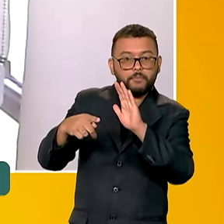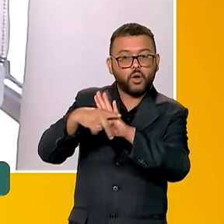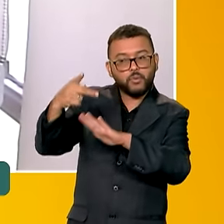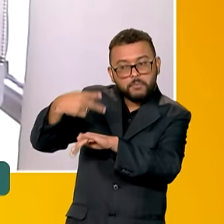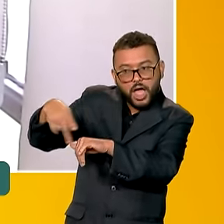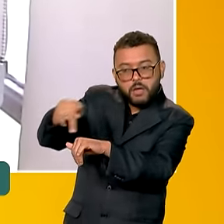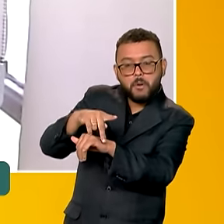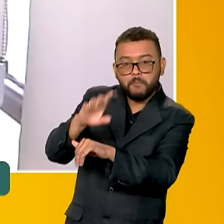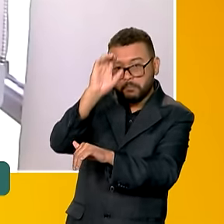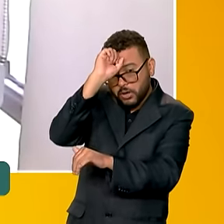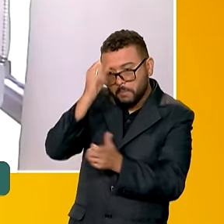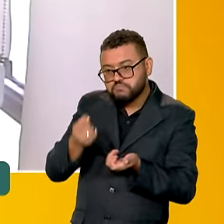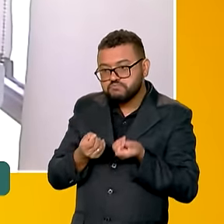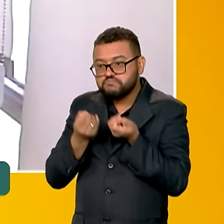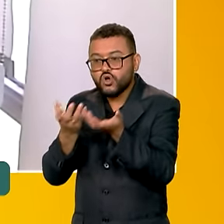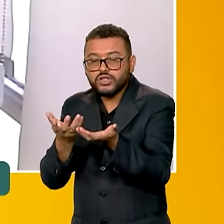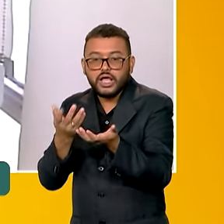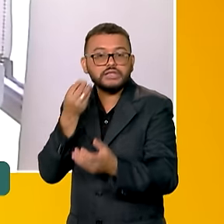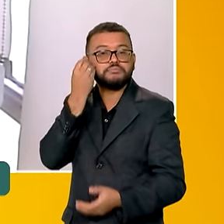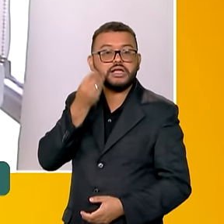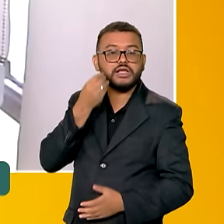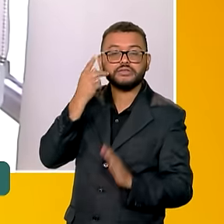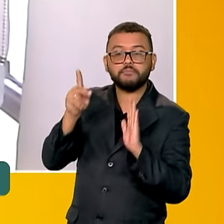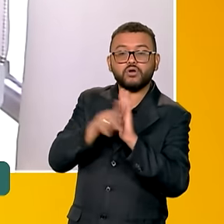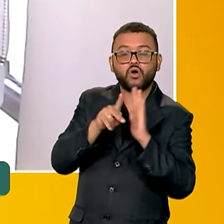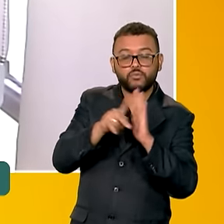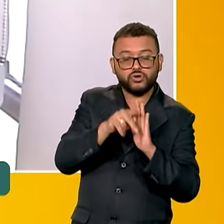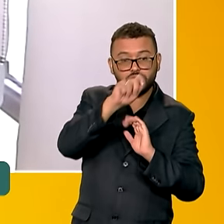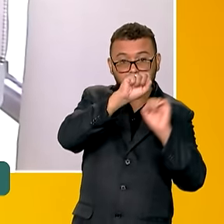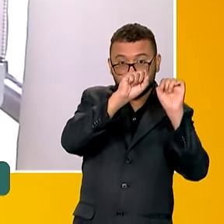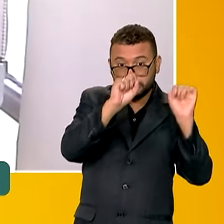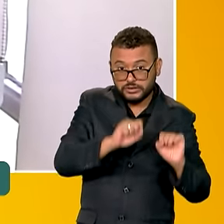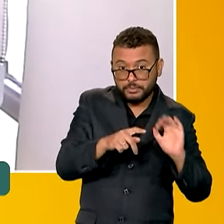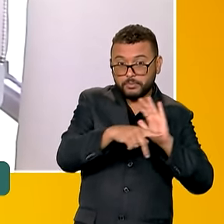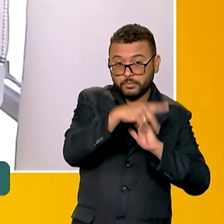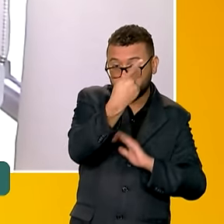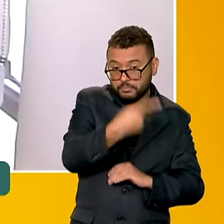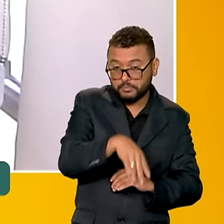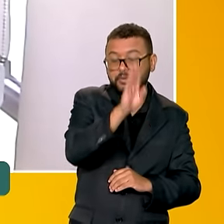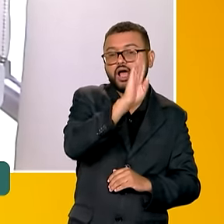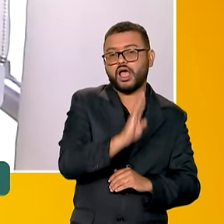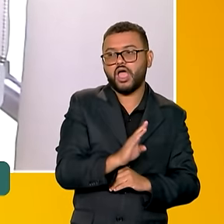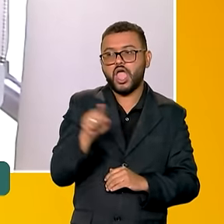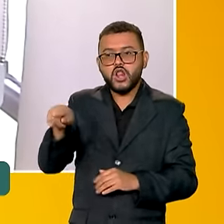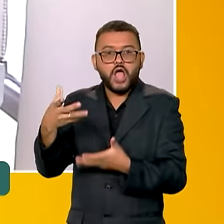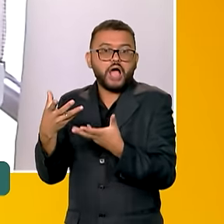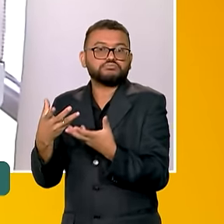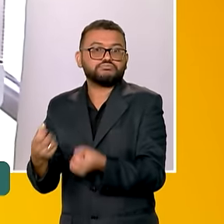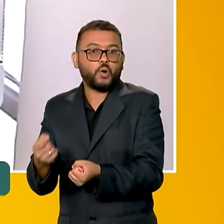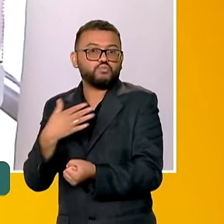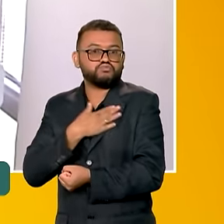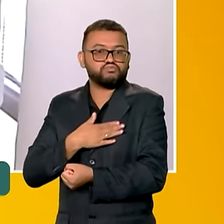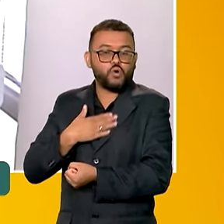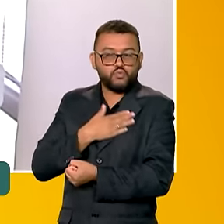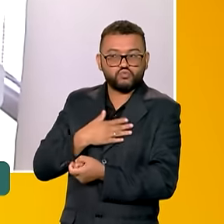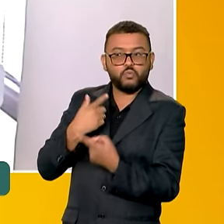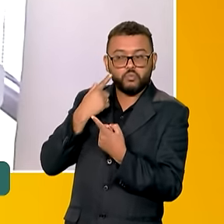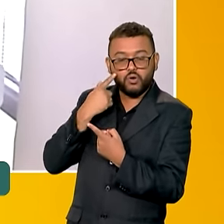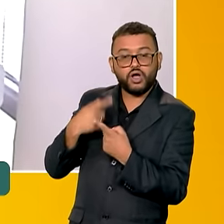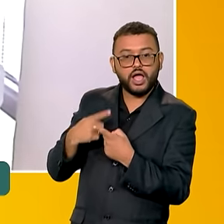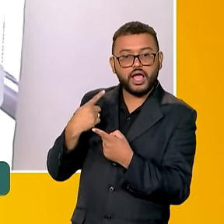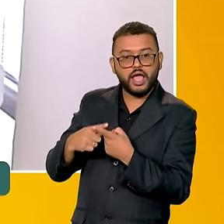países, a nossa experiência do Observa DH foi muito bem recebida, especialmente porque